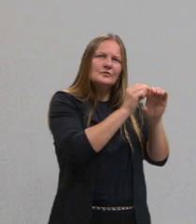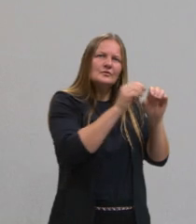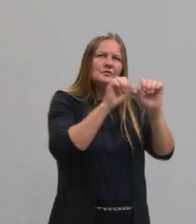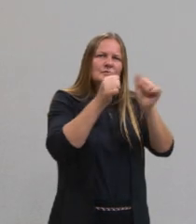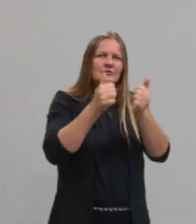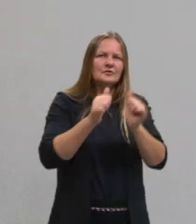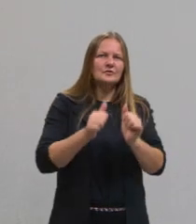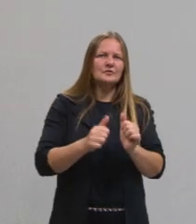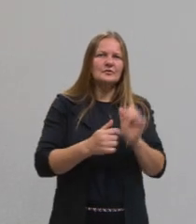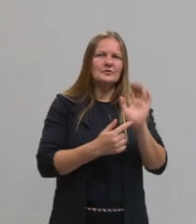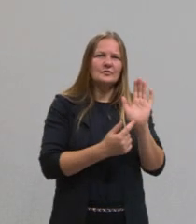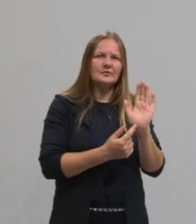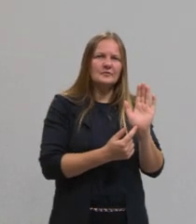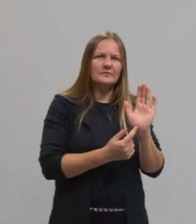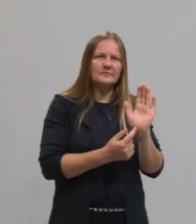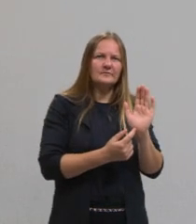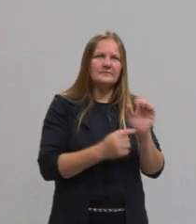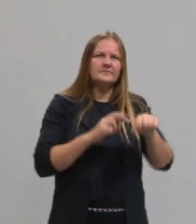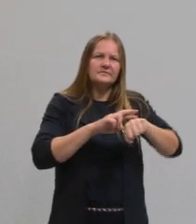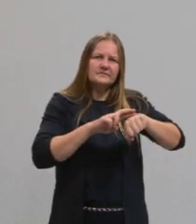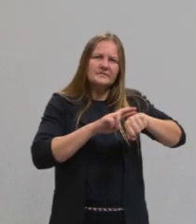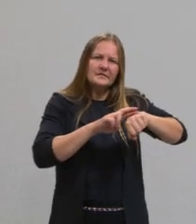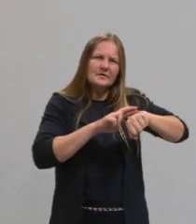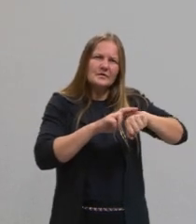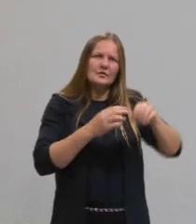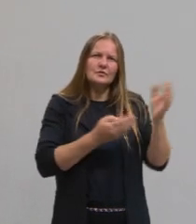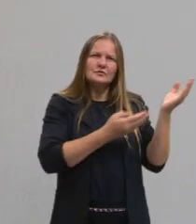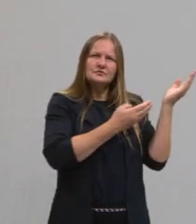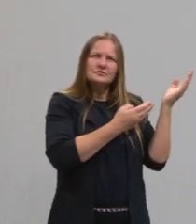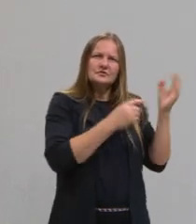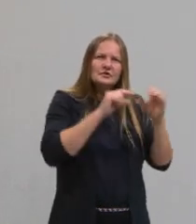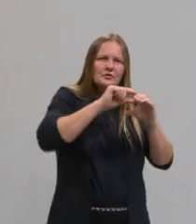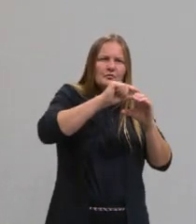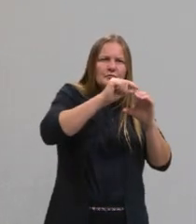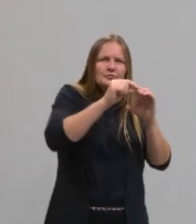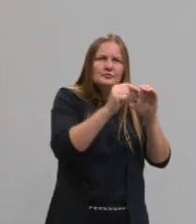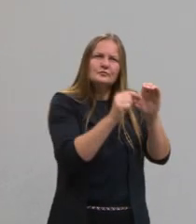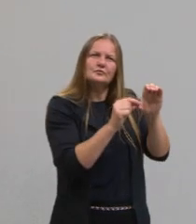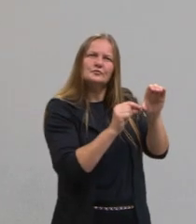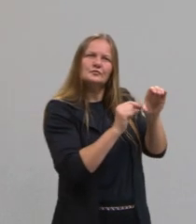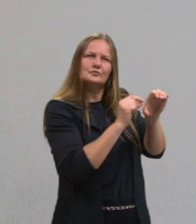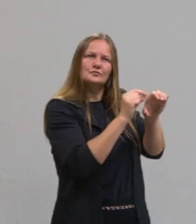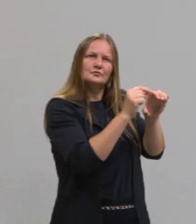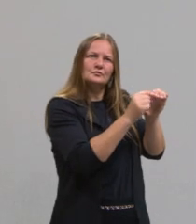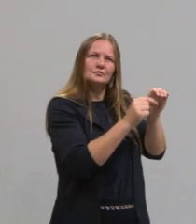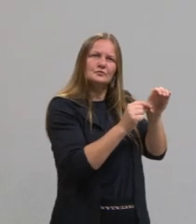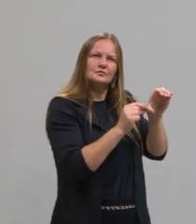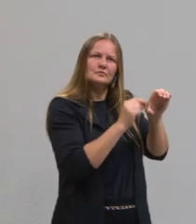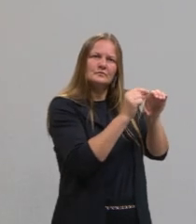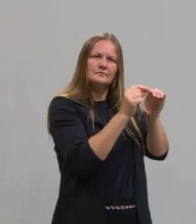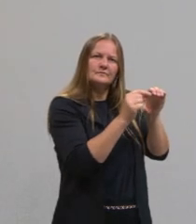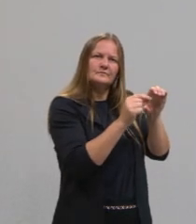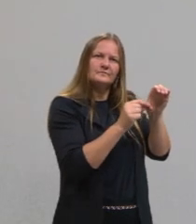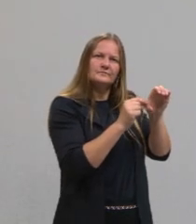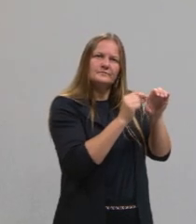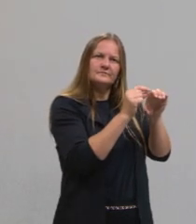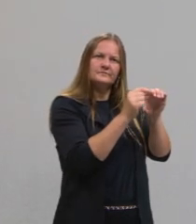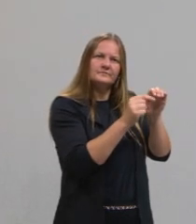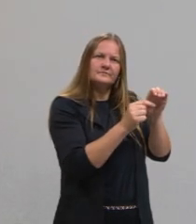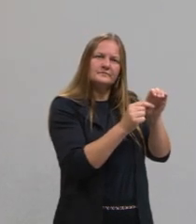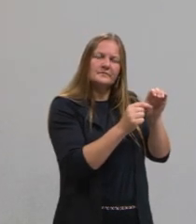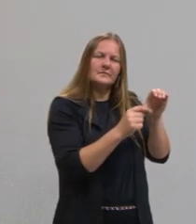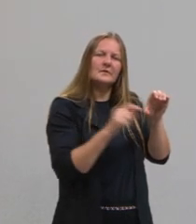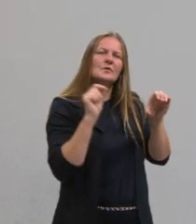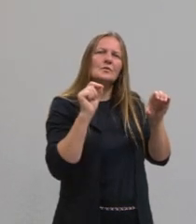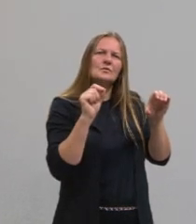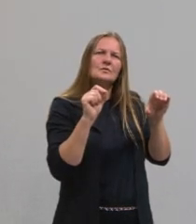O esclerênquima é a parte mais roxinha ali, mais na borda. É um tecido mais na borda, então, da planta. O